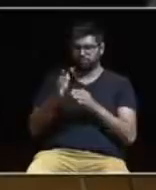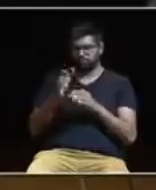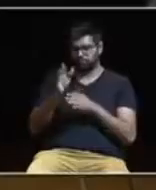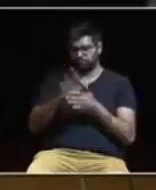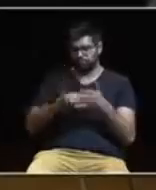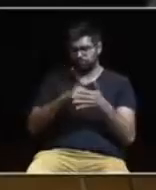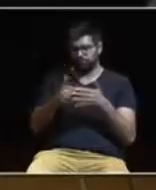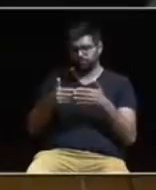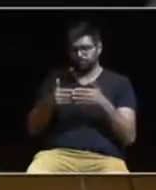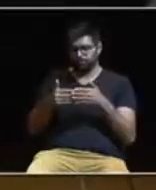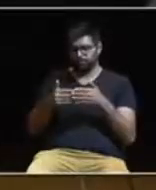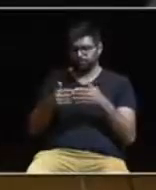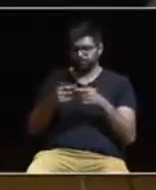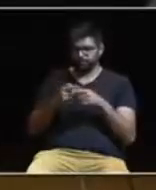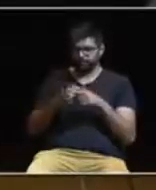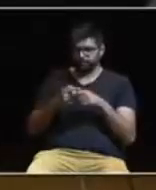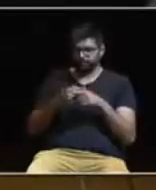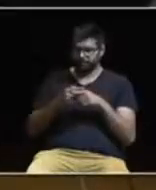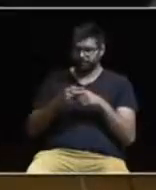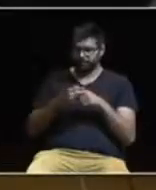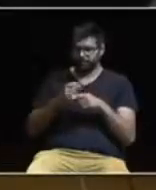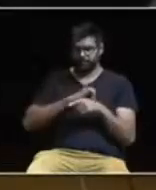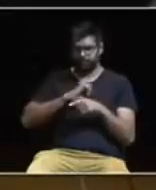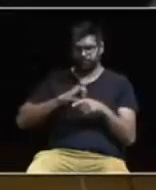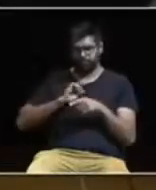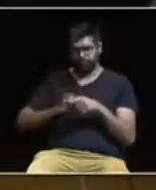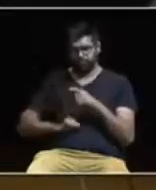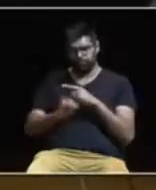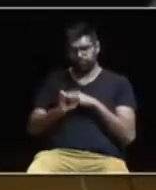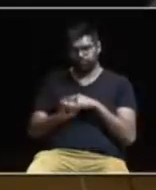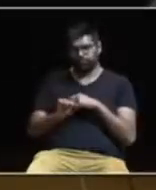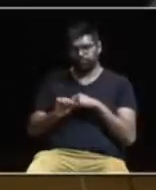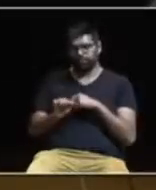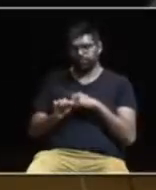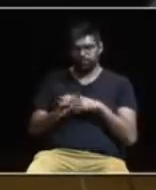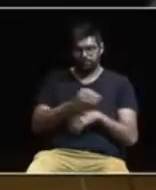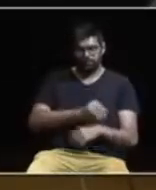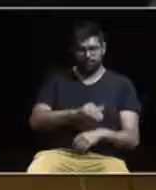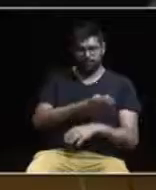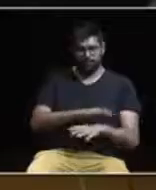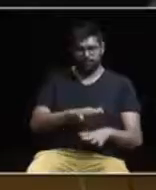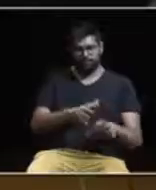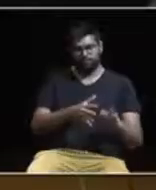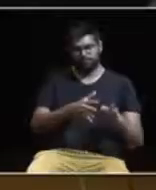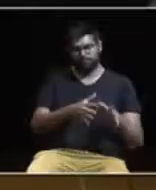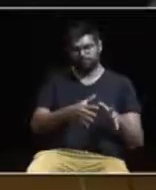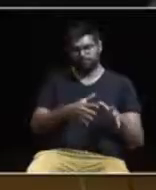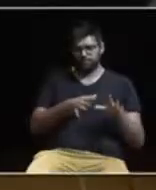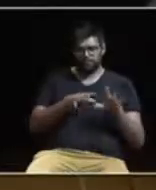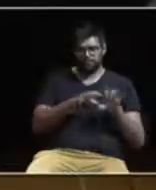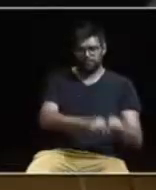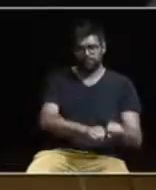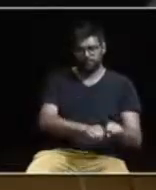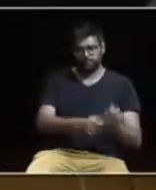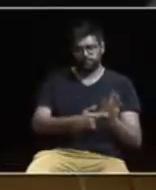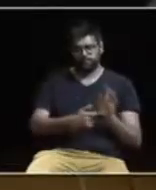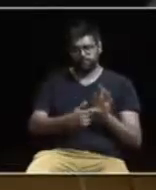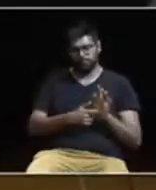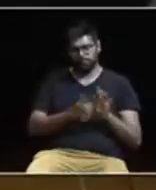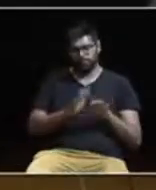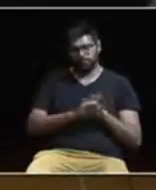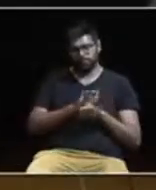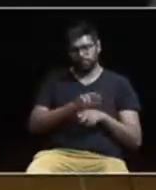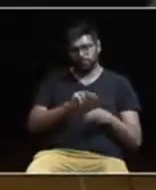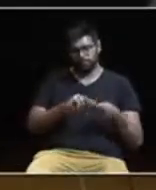desenhado à medida dos interesses dos seus proprietários e à despedalização do terreno de que necessitava. E para